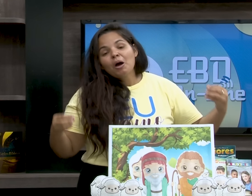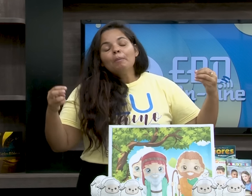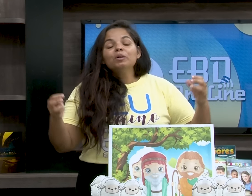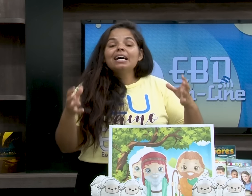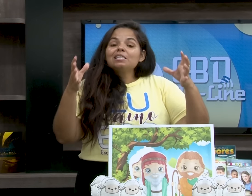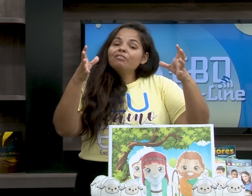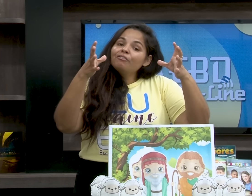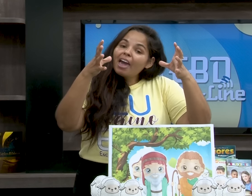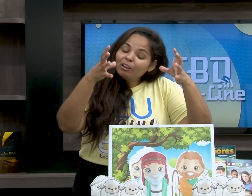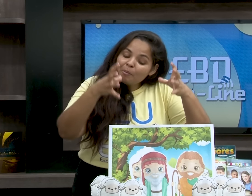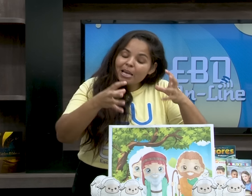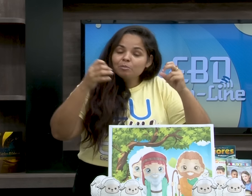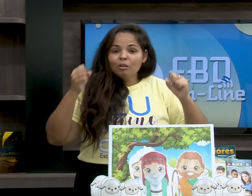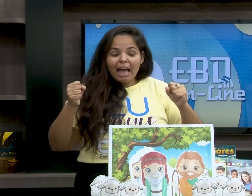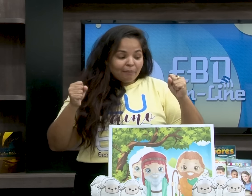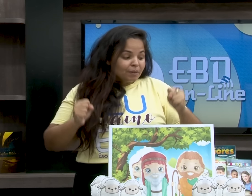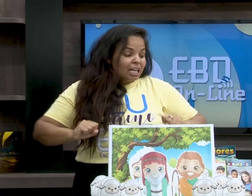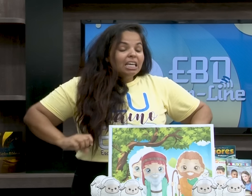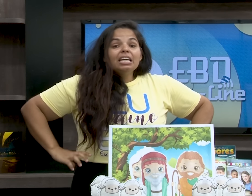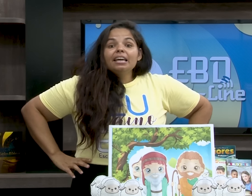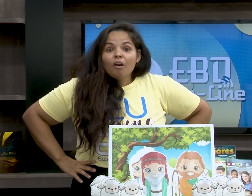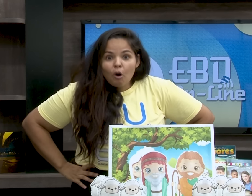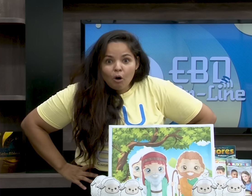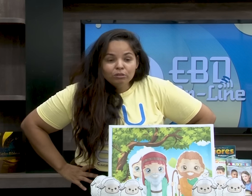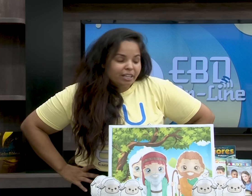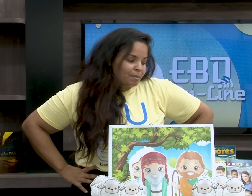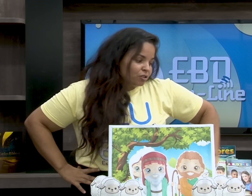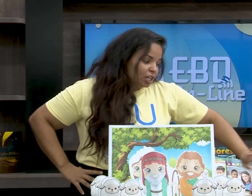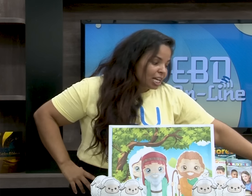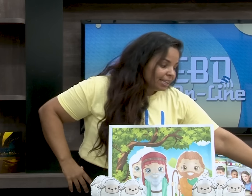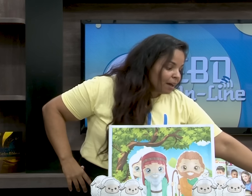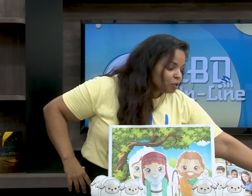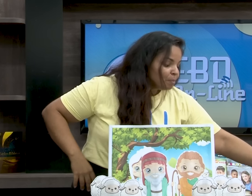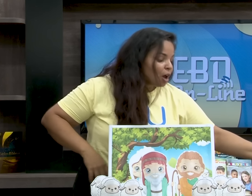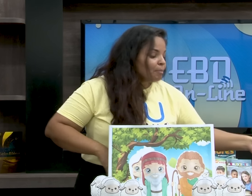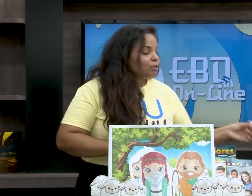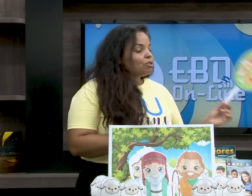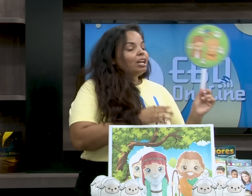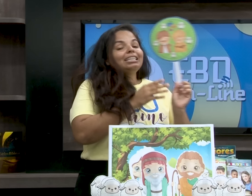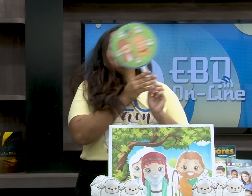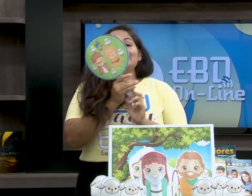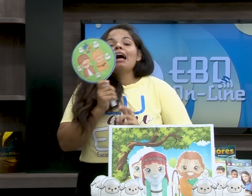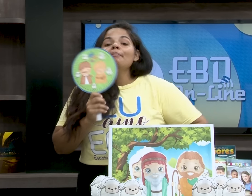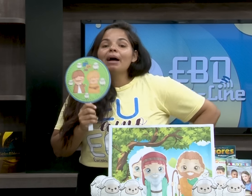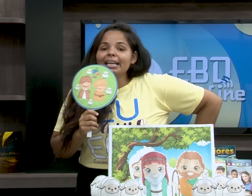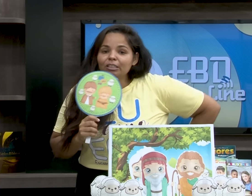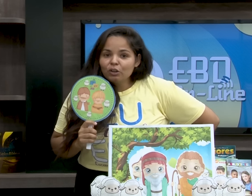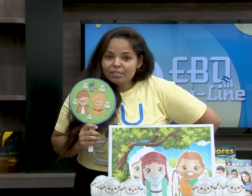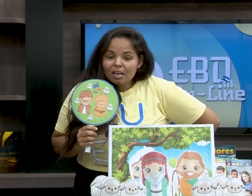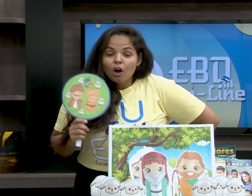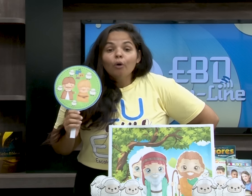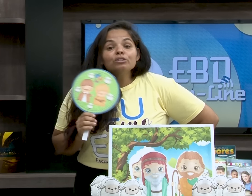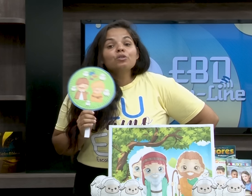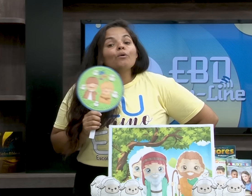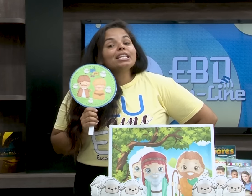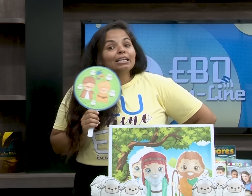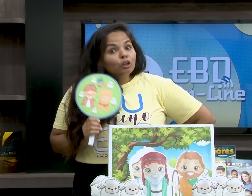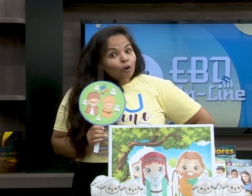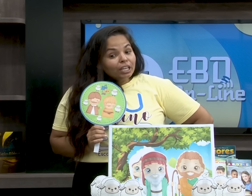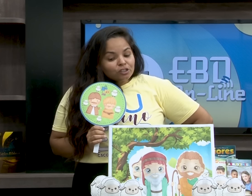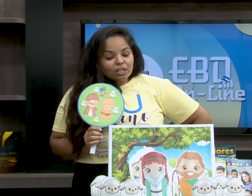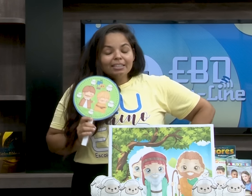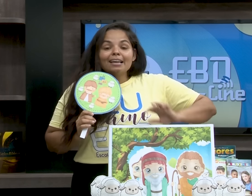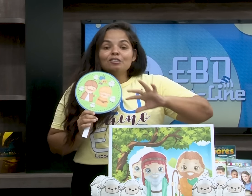criavam pudessem viver no mesmo lugar. E outra, minha gente, até os próprios, olha, trabalhadores, os